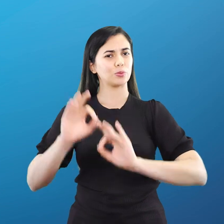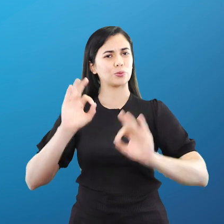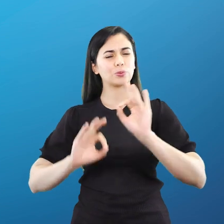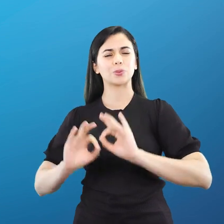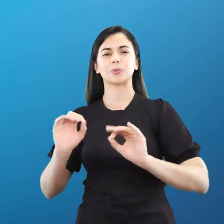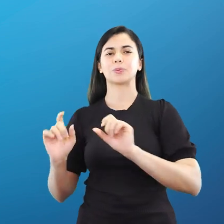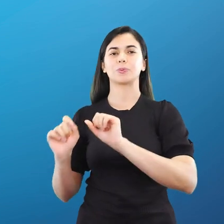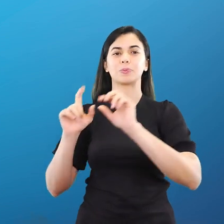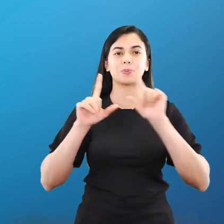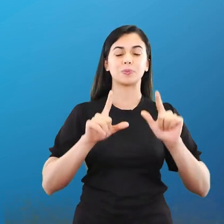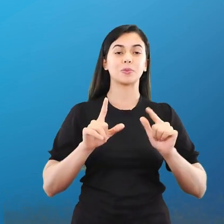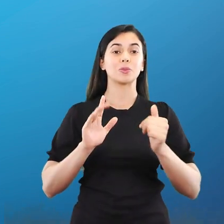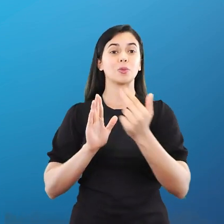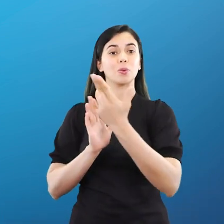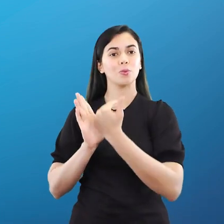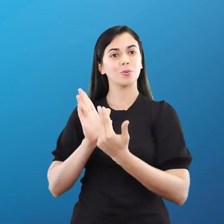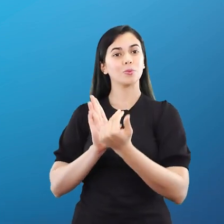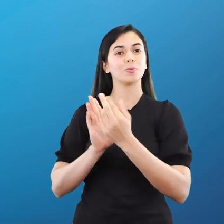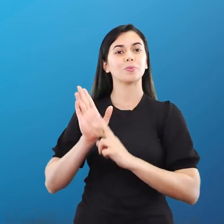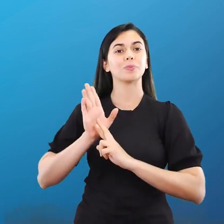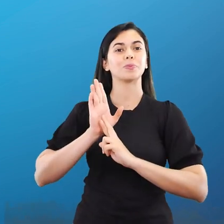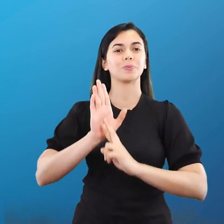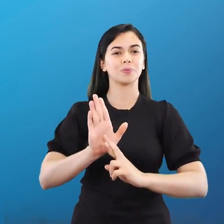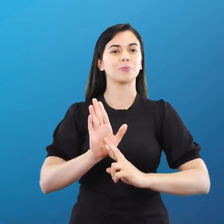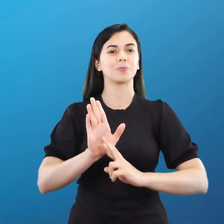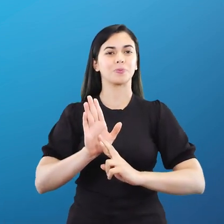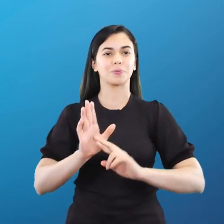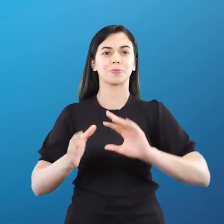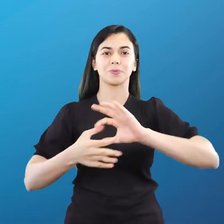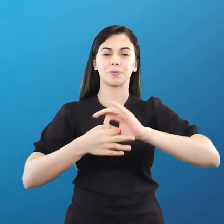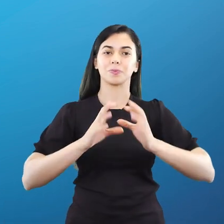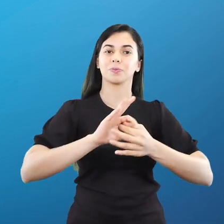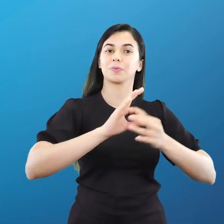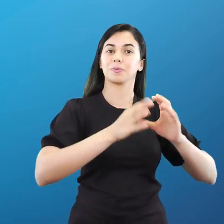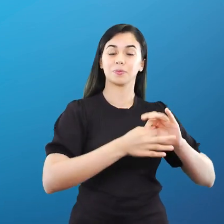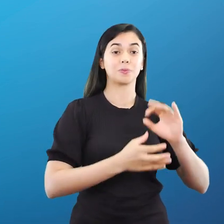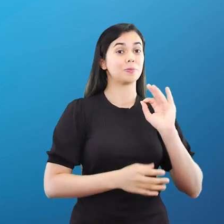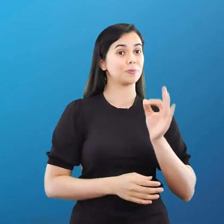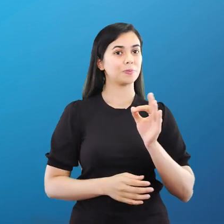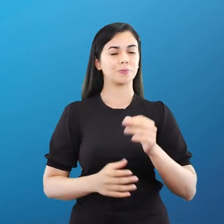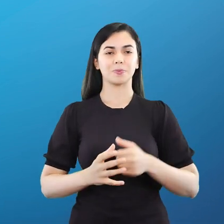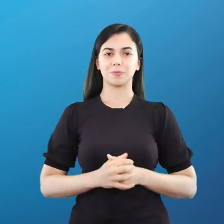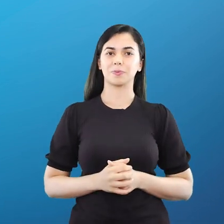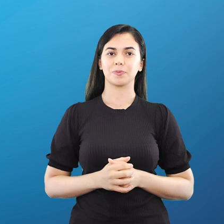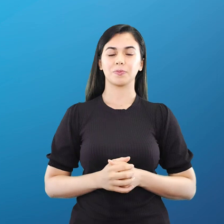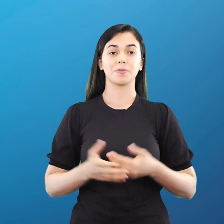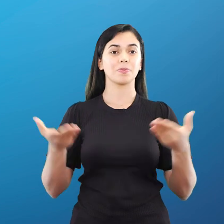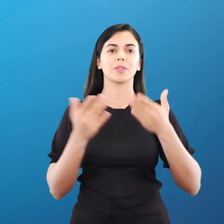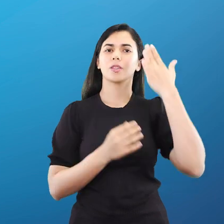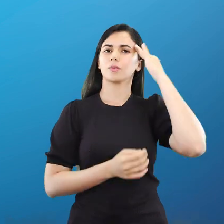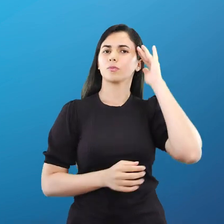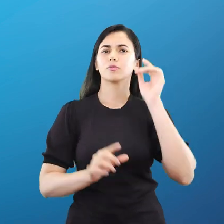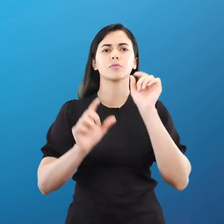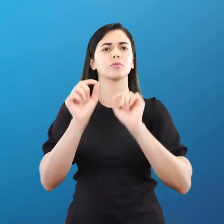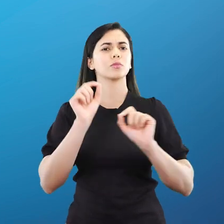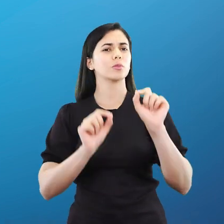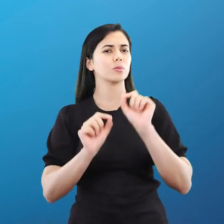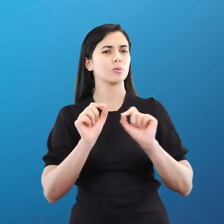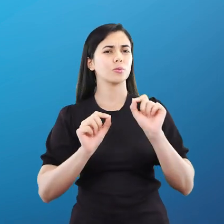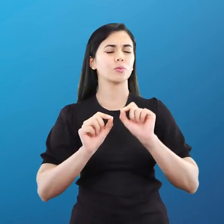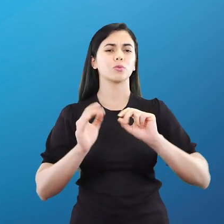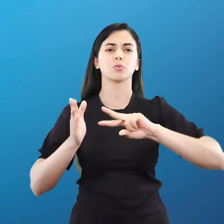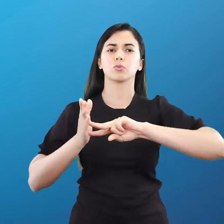com os mascotes, os mascotes dos Jogos Olímpicos. E a gente vai entender ao longo da aula